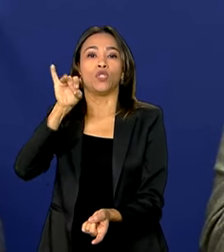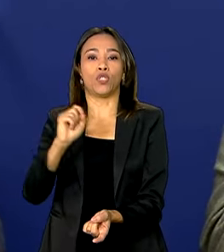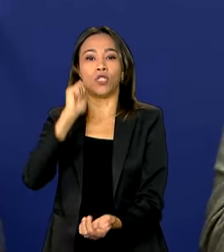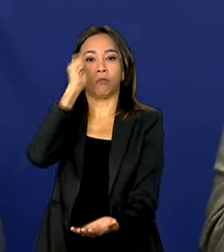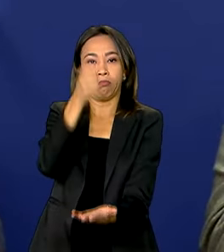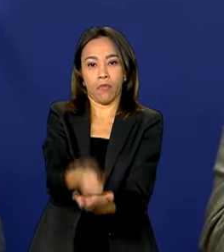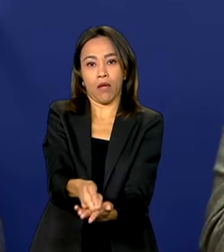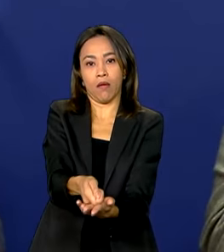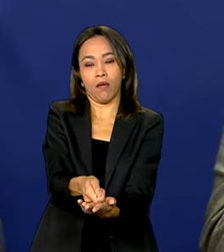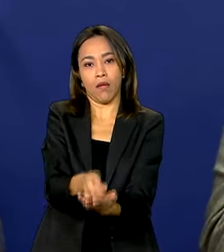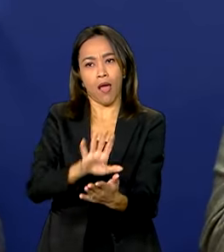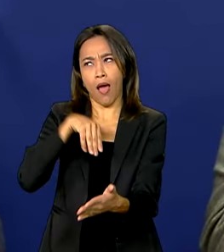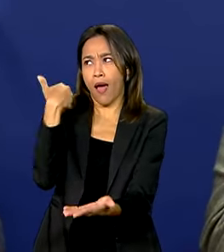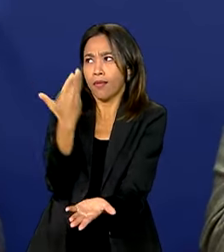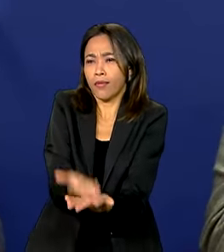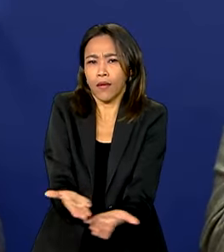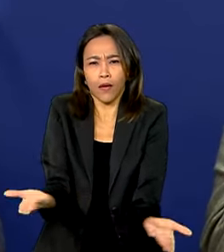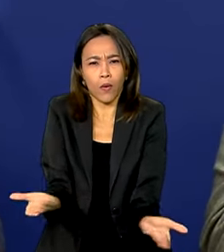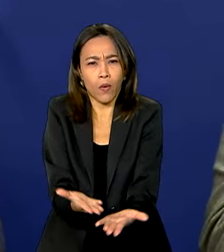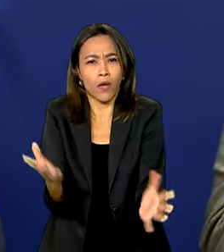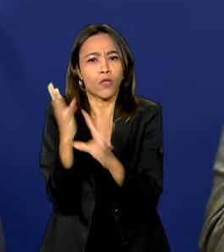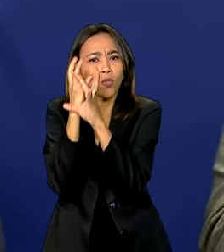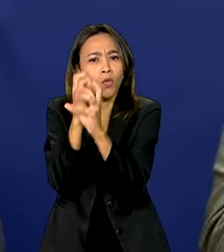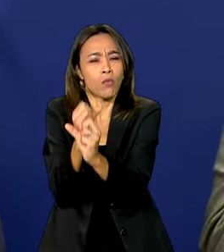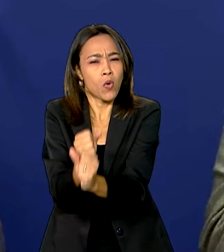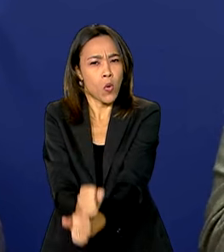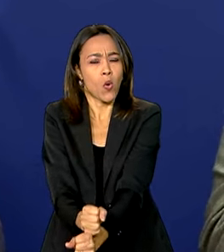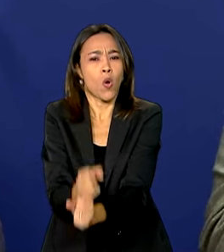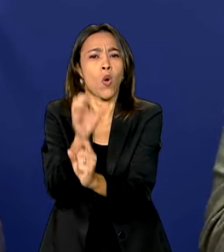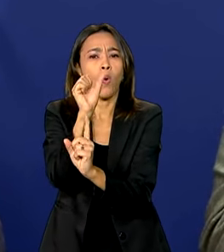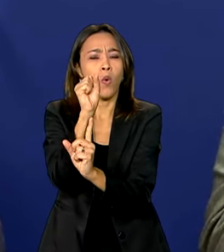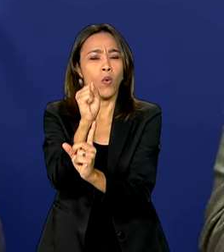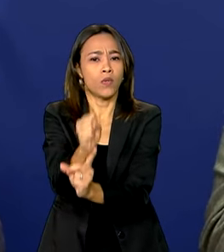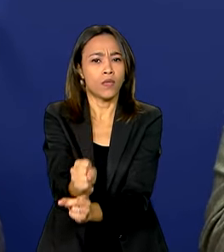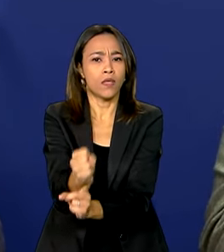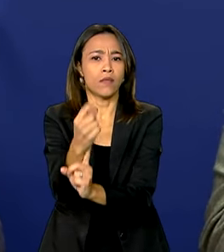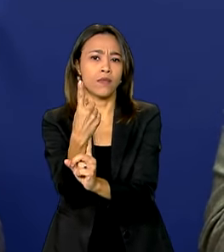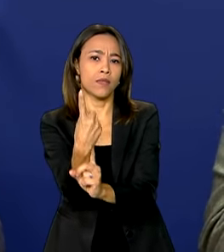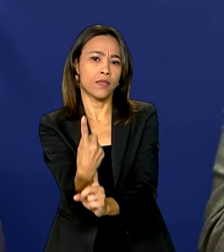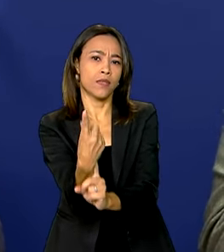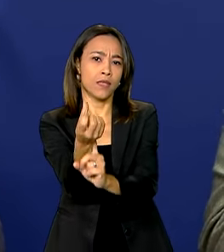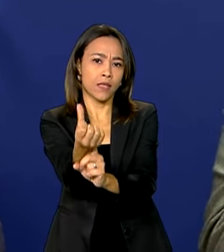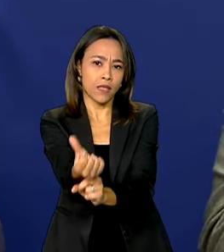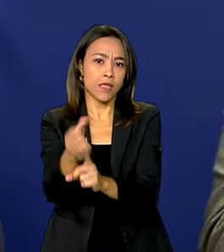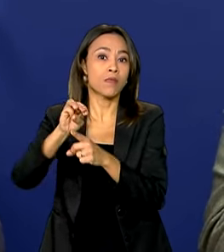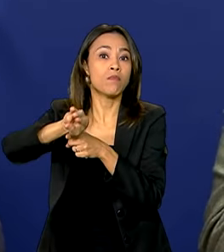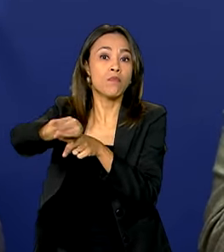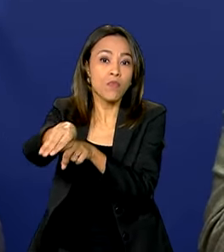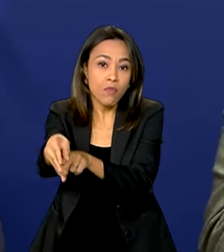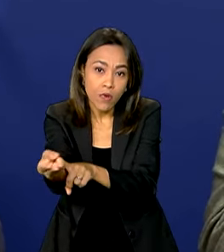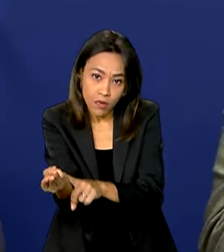Até agora, já foram pagos R 816 milhões